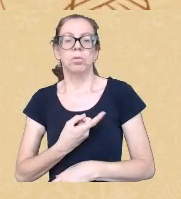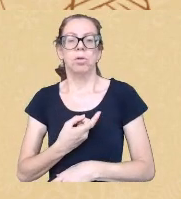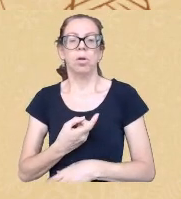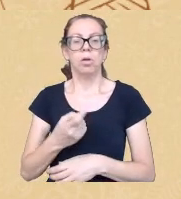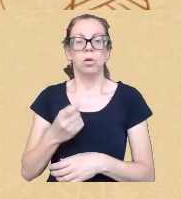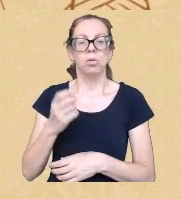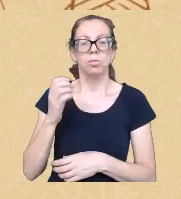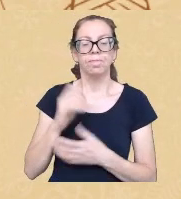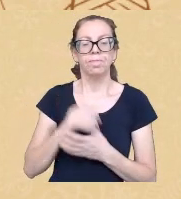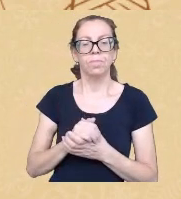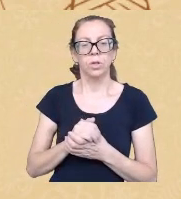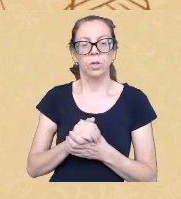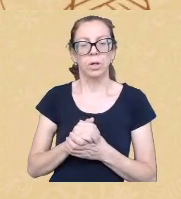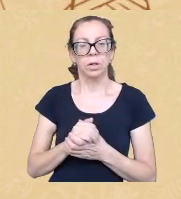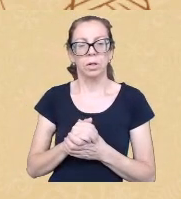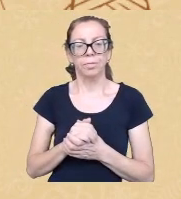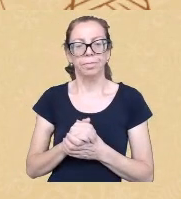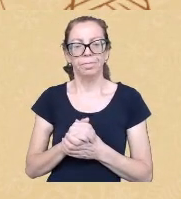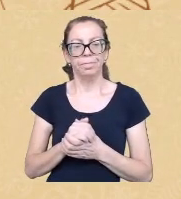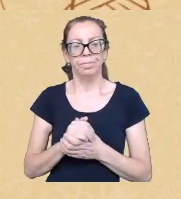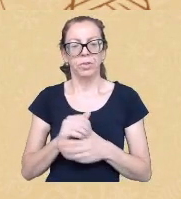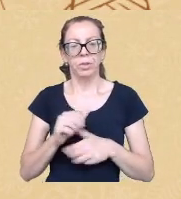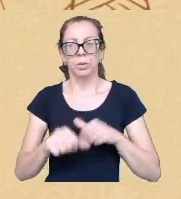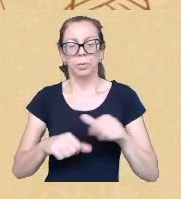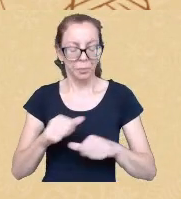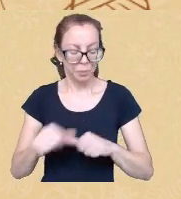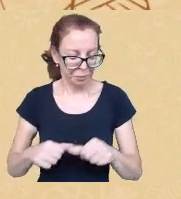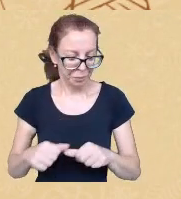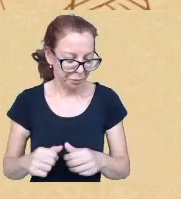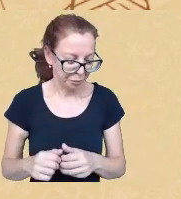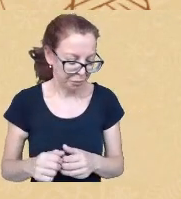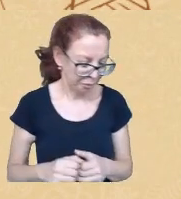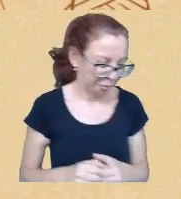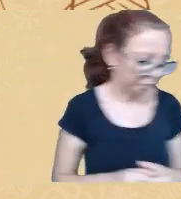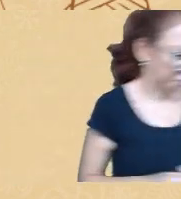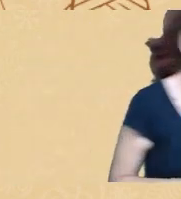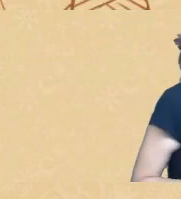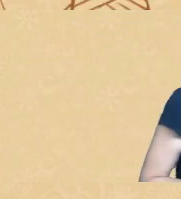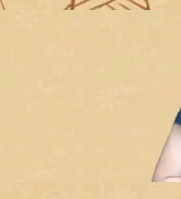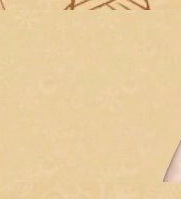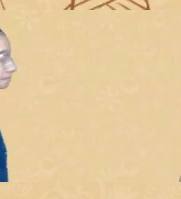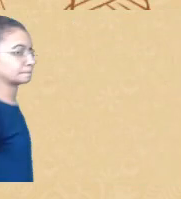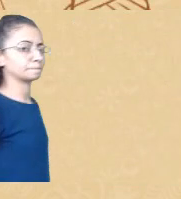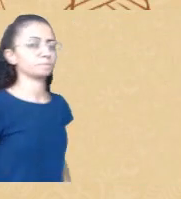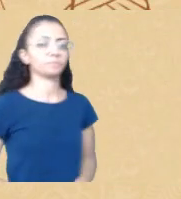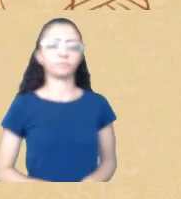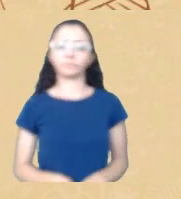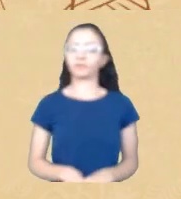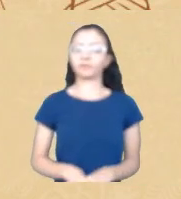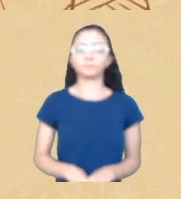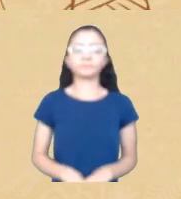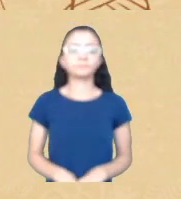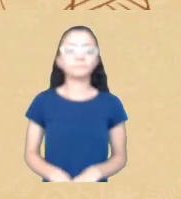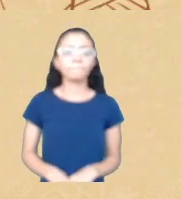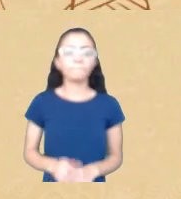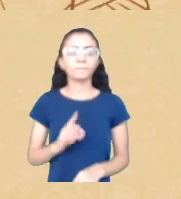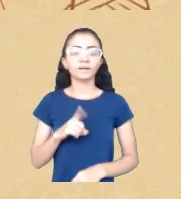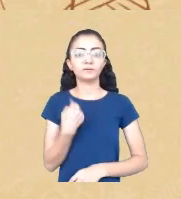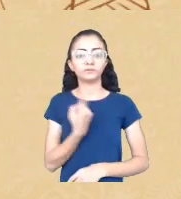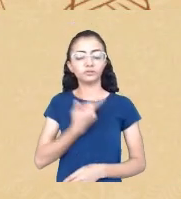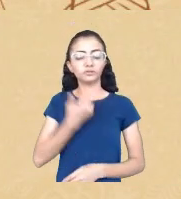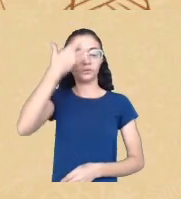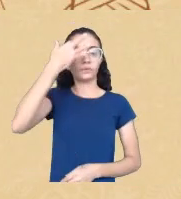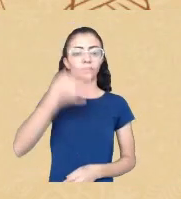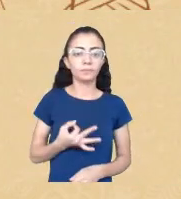nessa sociedade a gente entende uma série de outras com correlações de poder e de